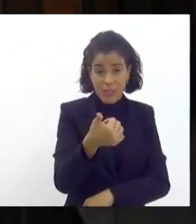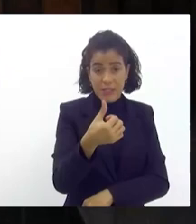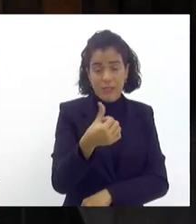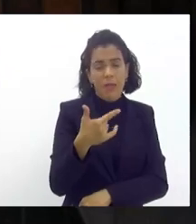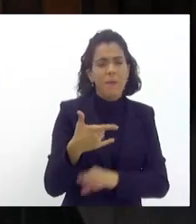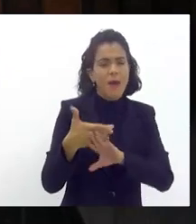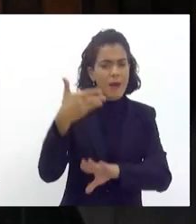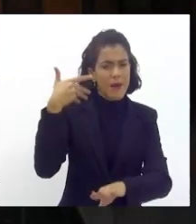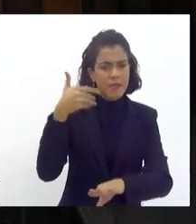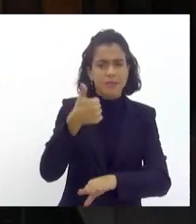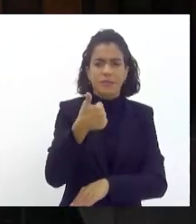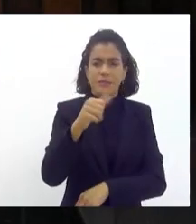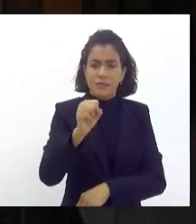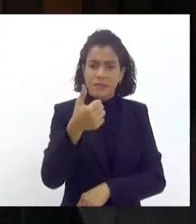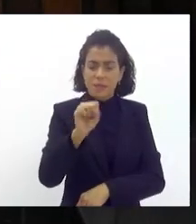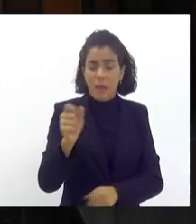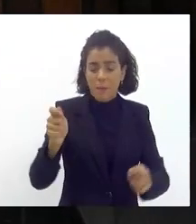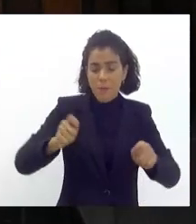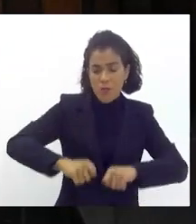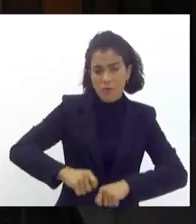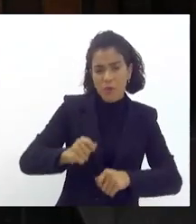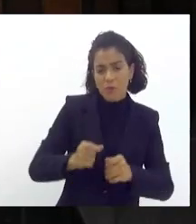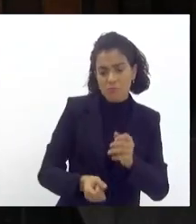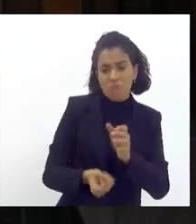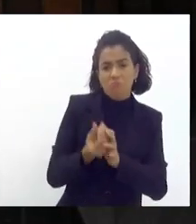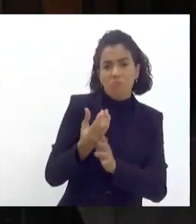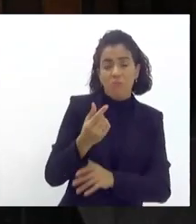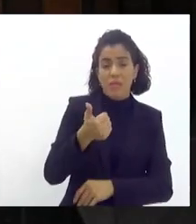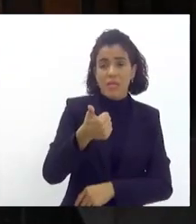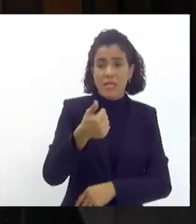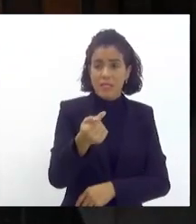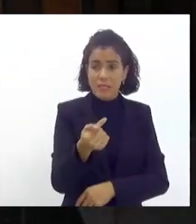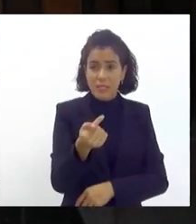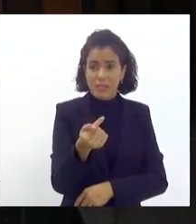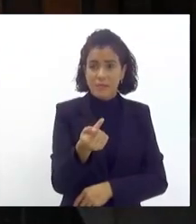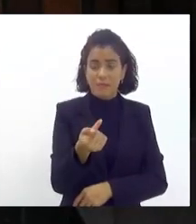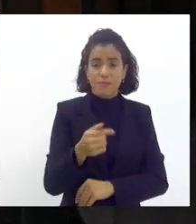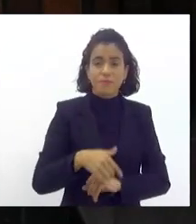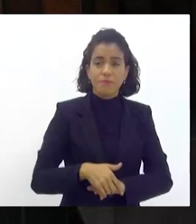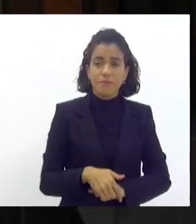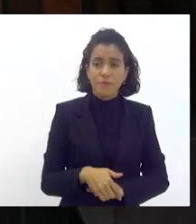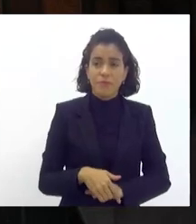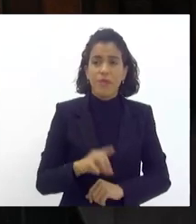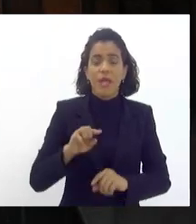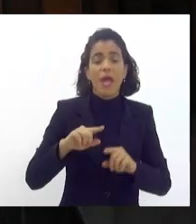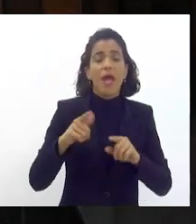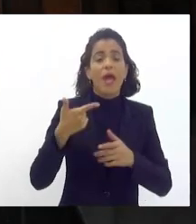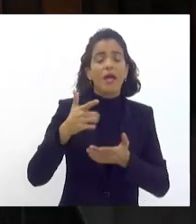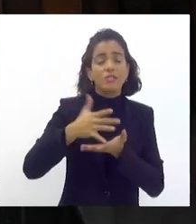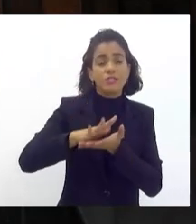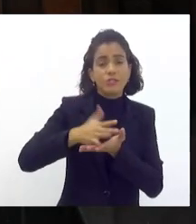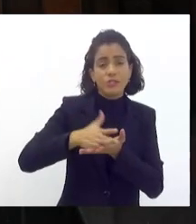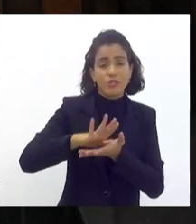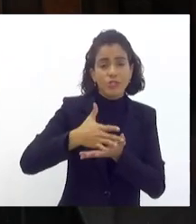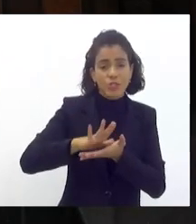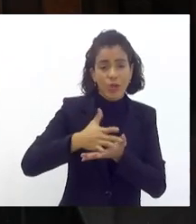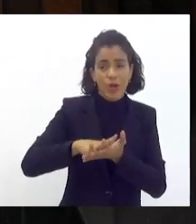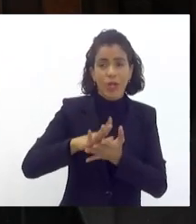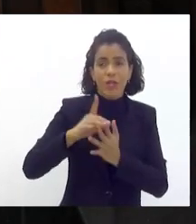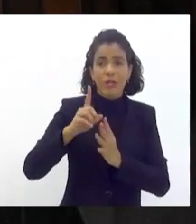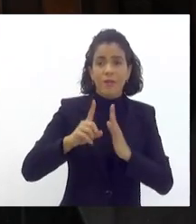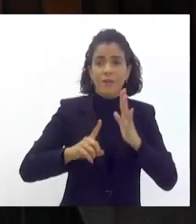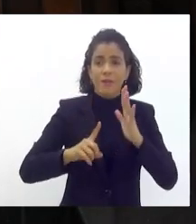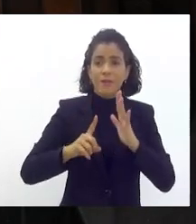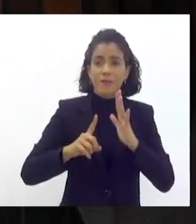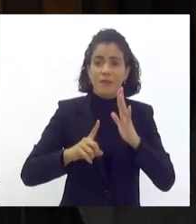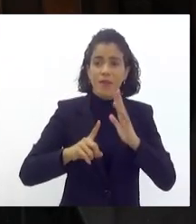18 tem a possibilidade agora de ser 17 que a gente está recebendo a Virando de Esperança que é a escola da Vila Douro que já teve